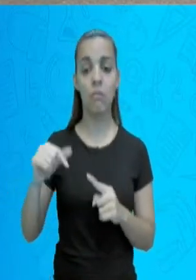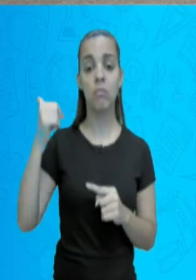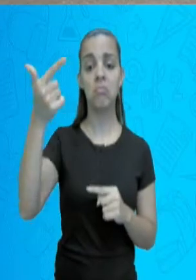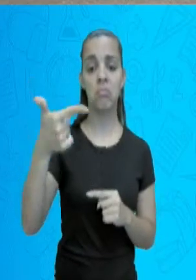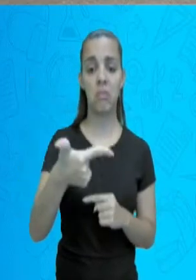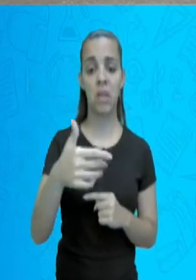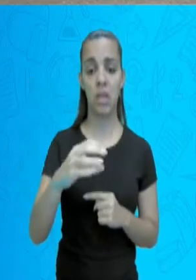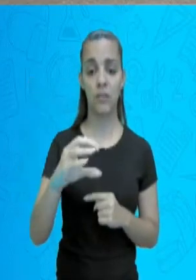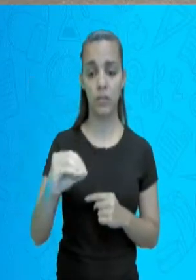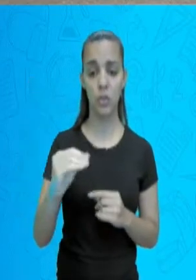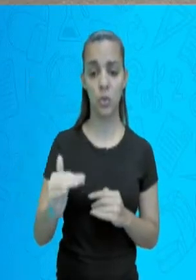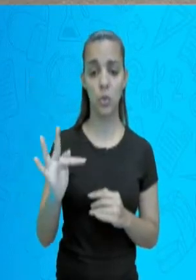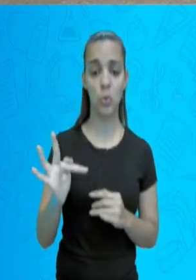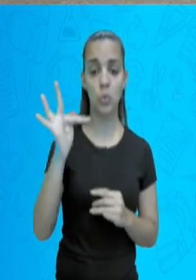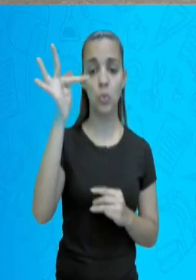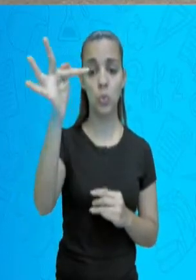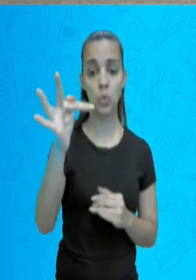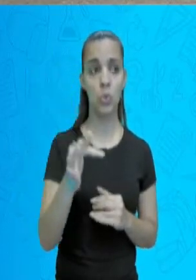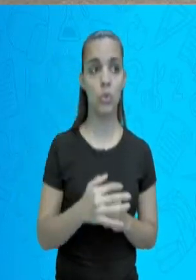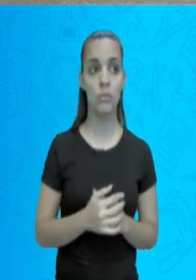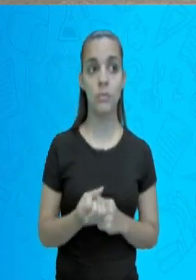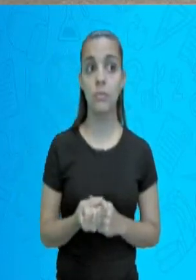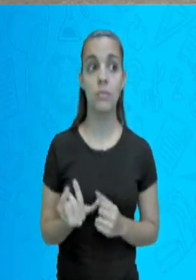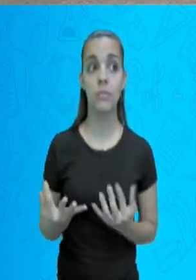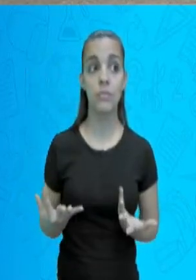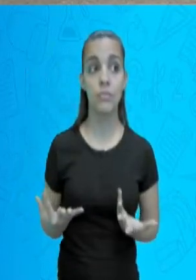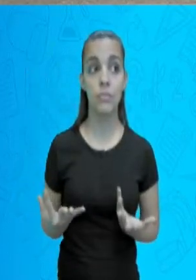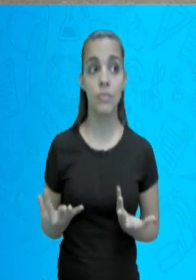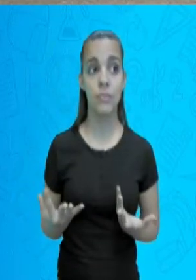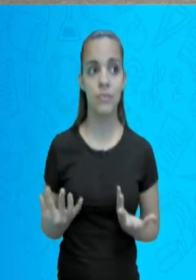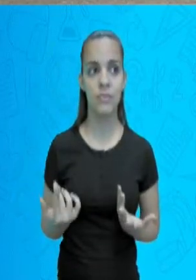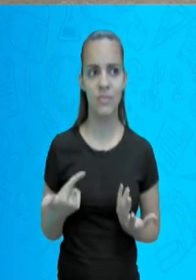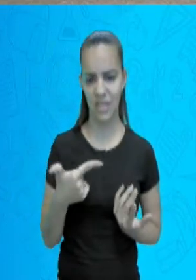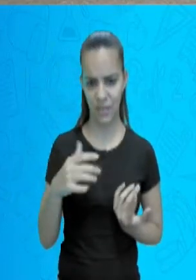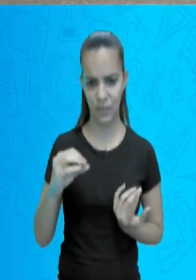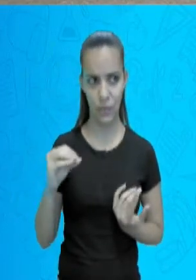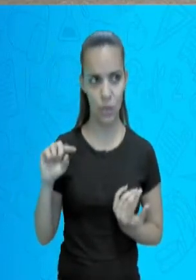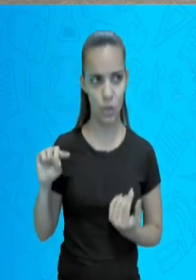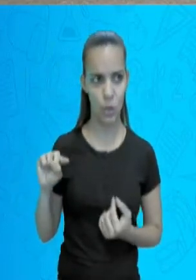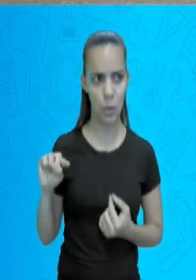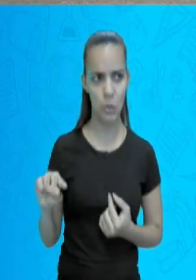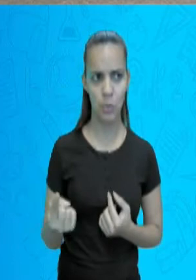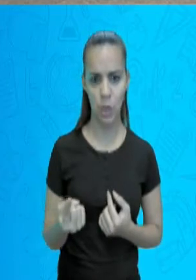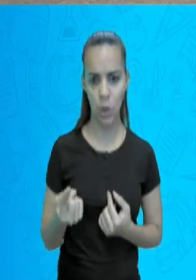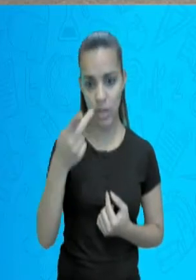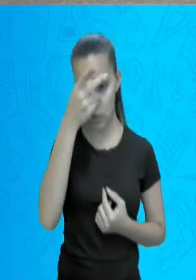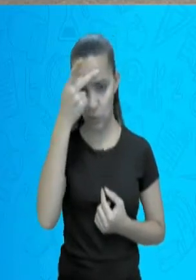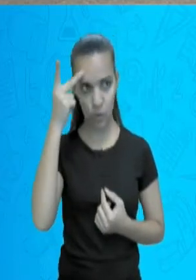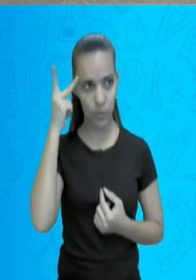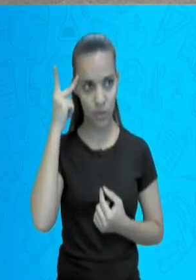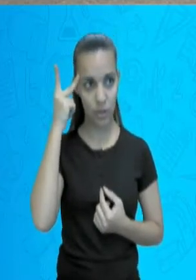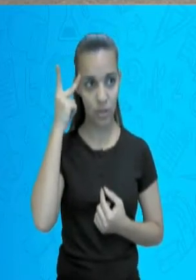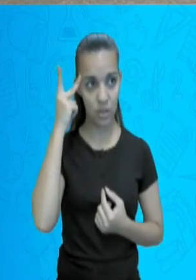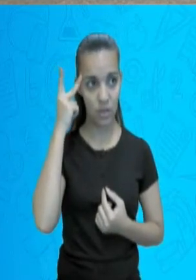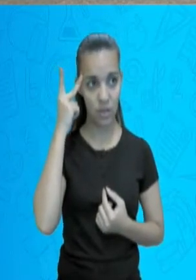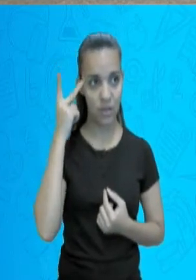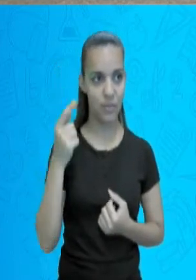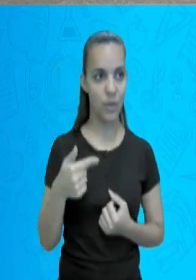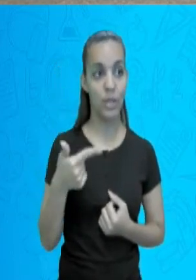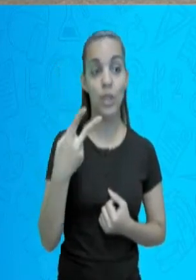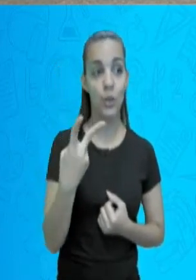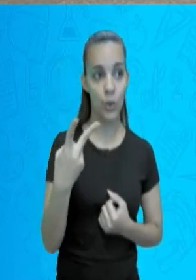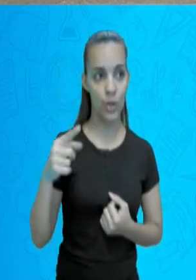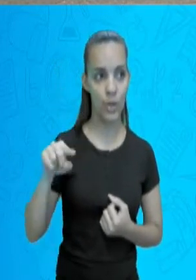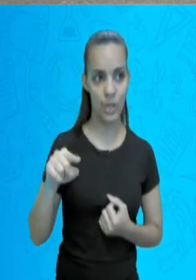nós teremos 20 milhões de pessoas, perdão, 2